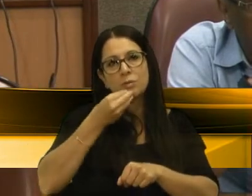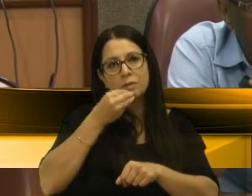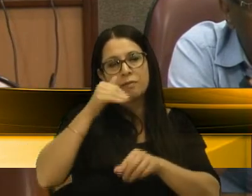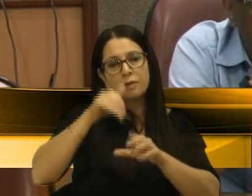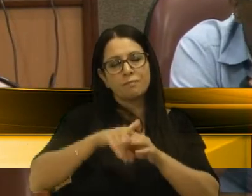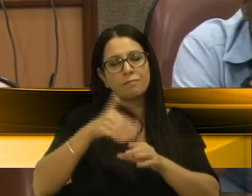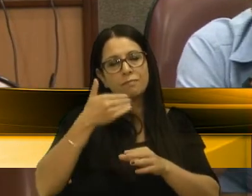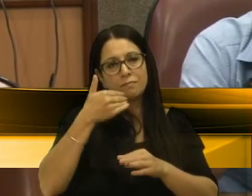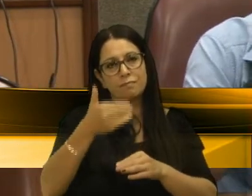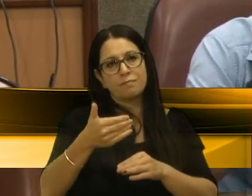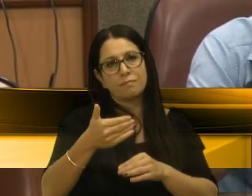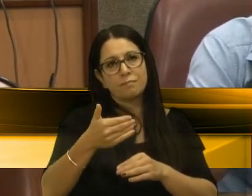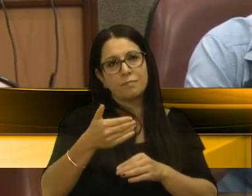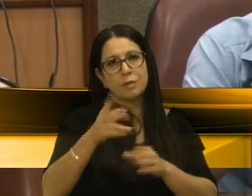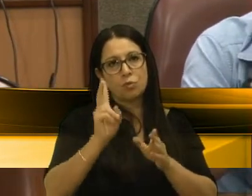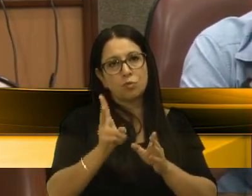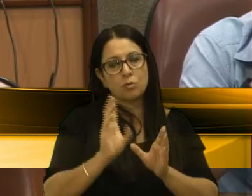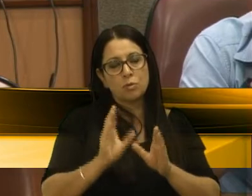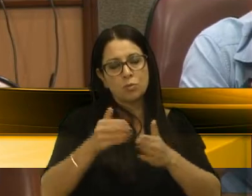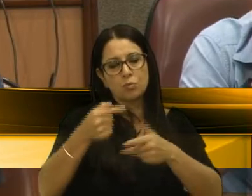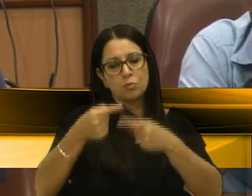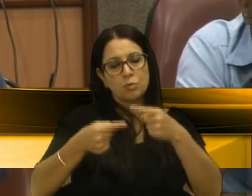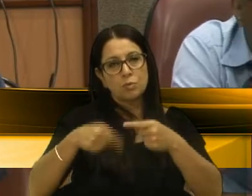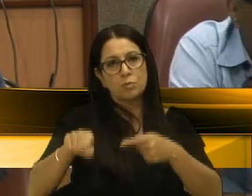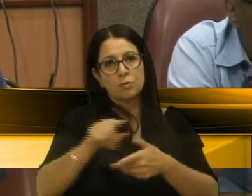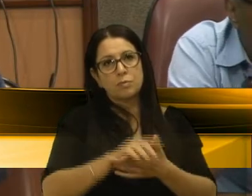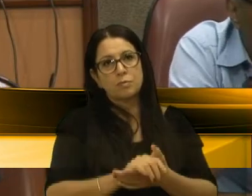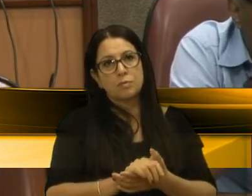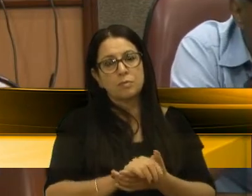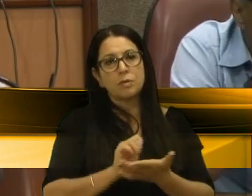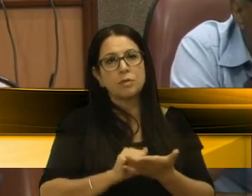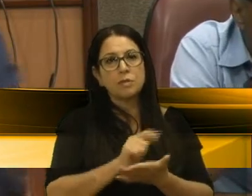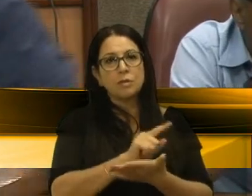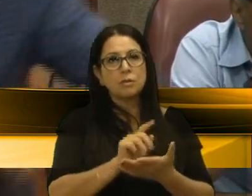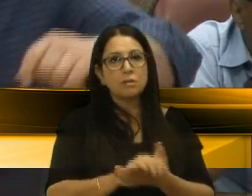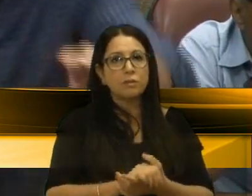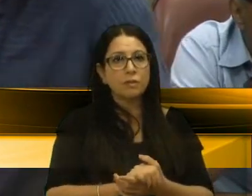votarei favorável e a restalação da frente parlamentar, a Maésia é nossa. Peço